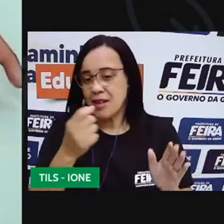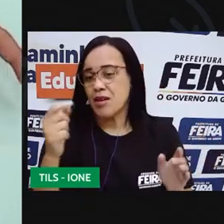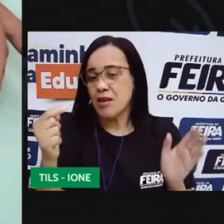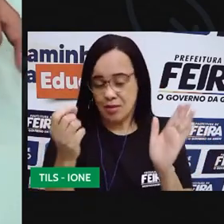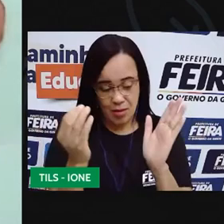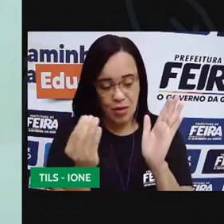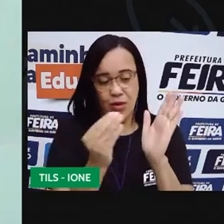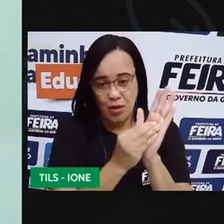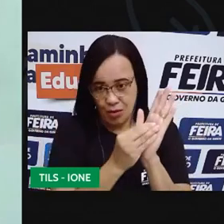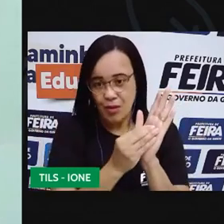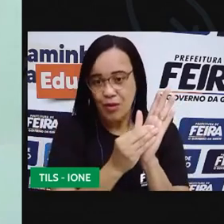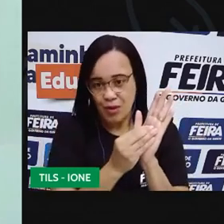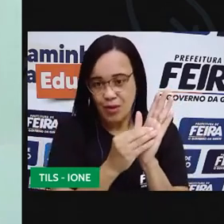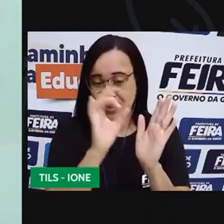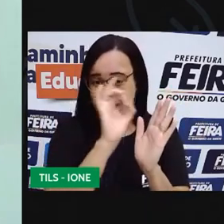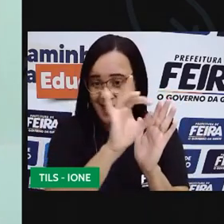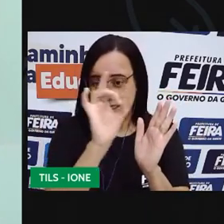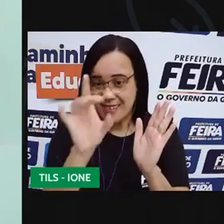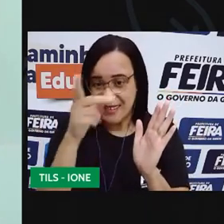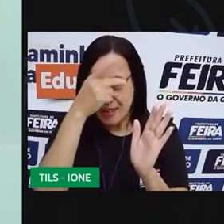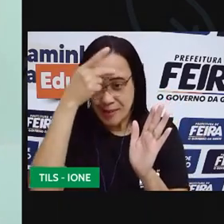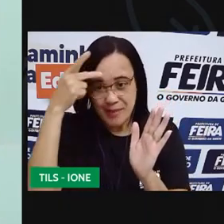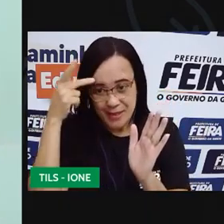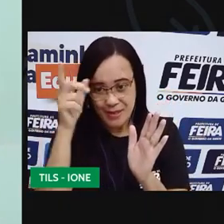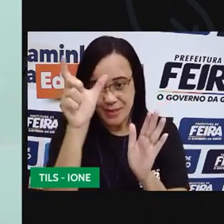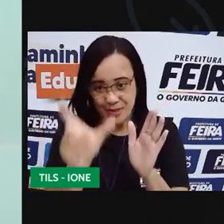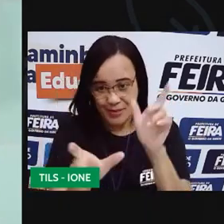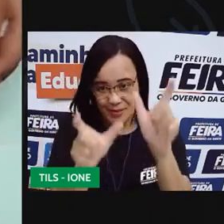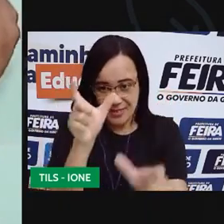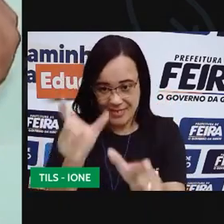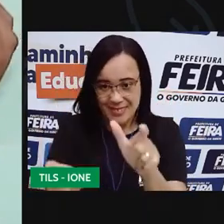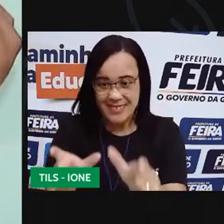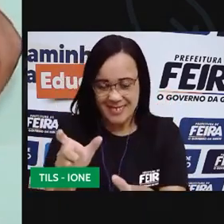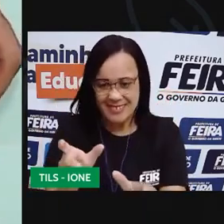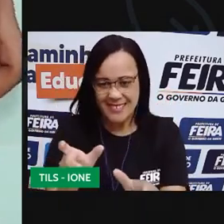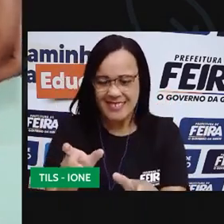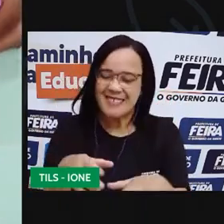Agora eu vou colocar aqui os peixes na água para a gente